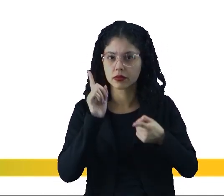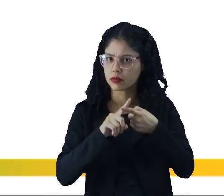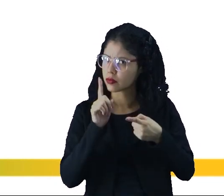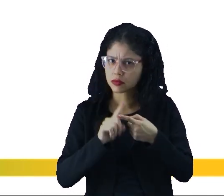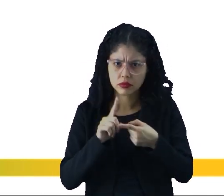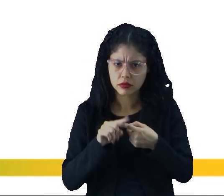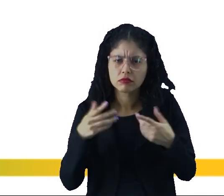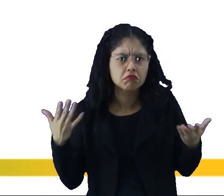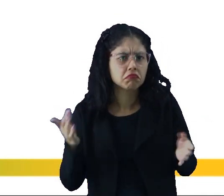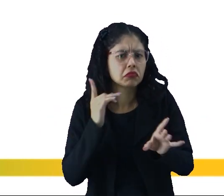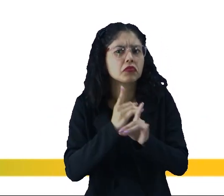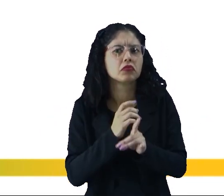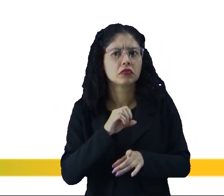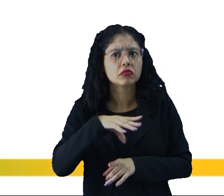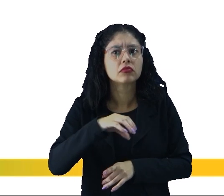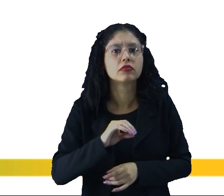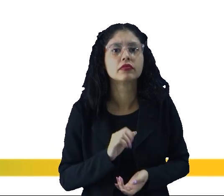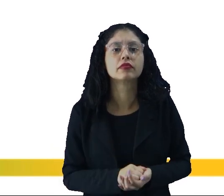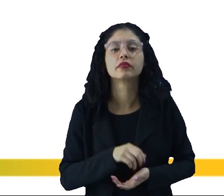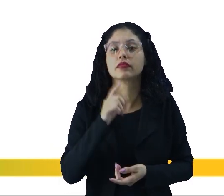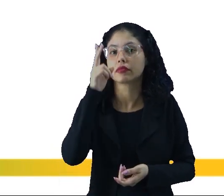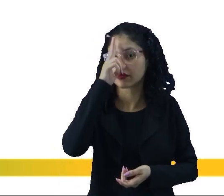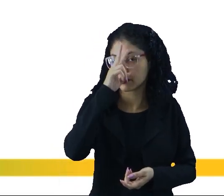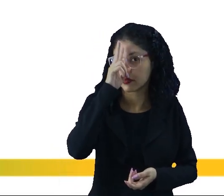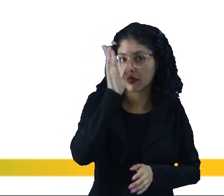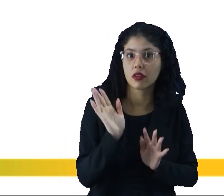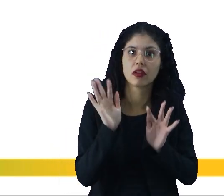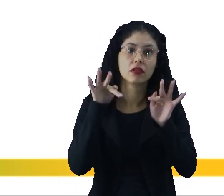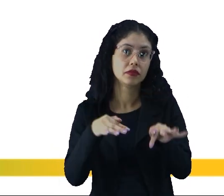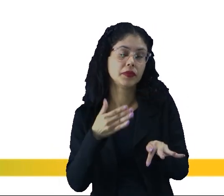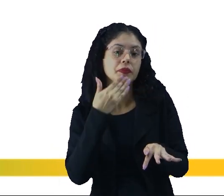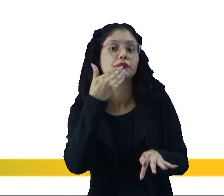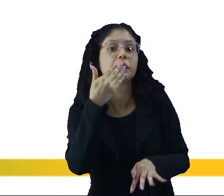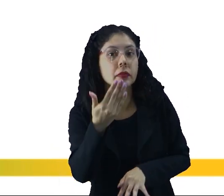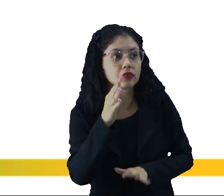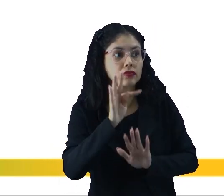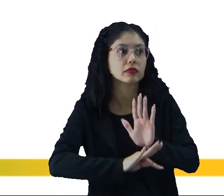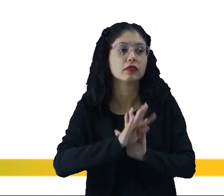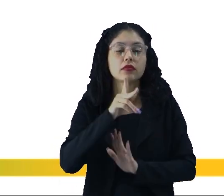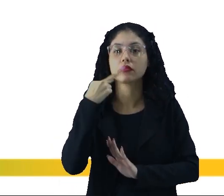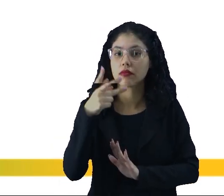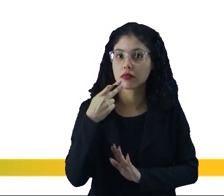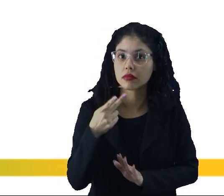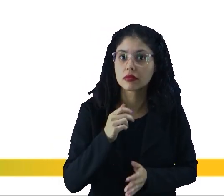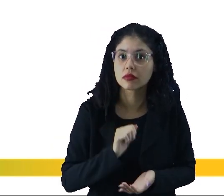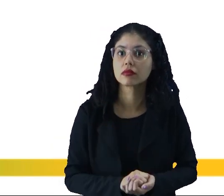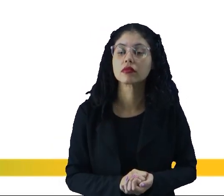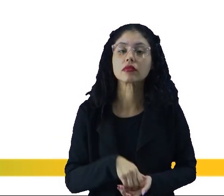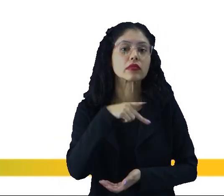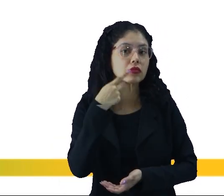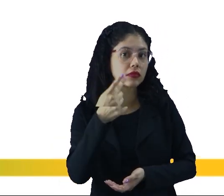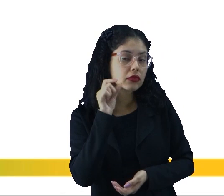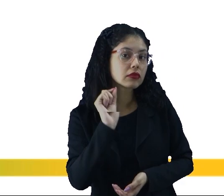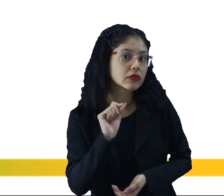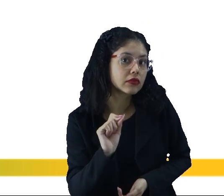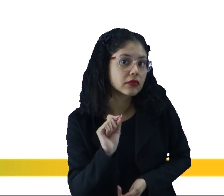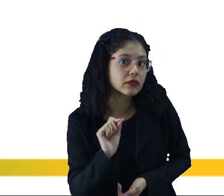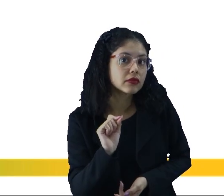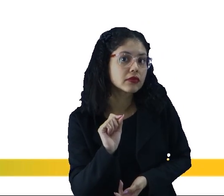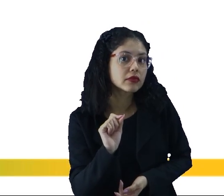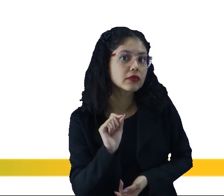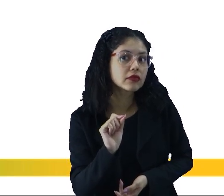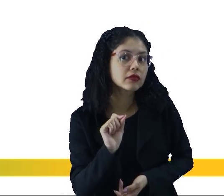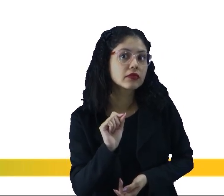mas por que não se nós encontramos 90? mas lembro lá no finalzinho do texto da questão o que ele falou ele disse que era para